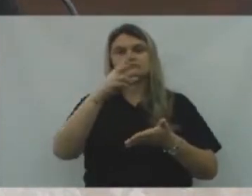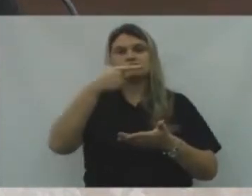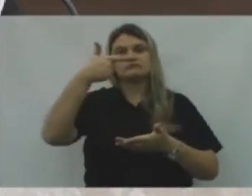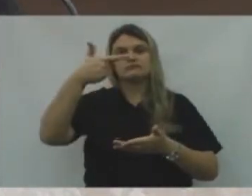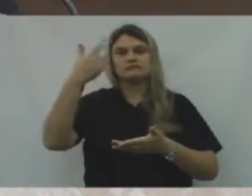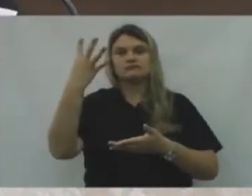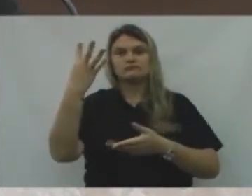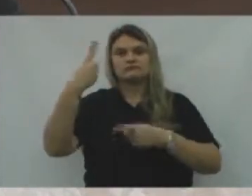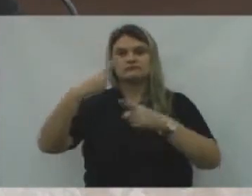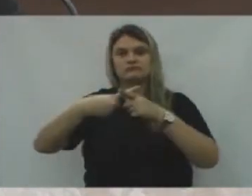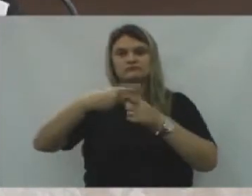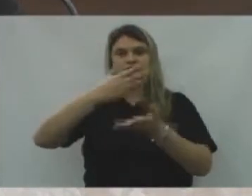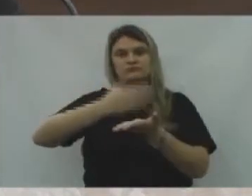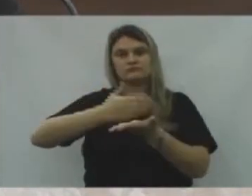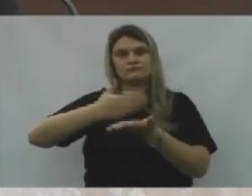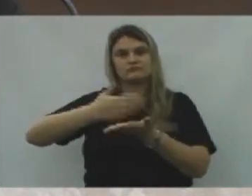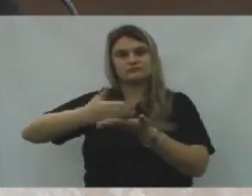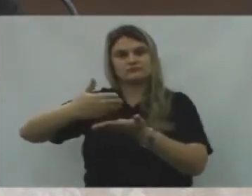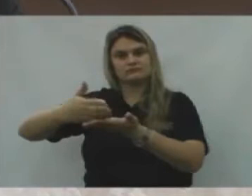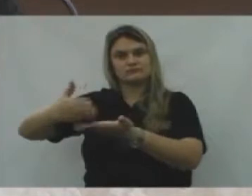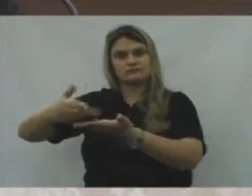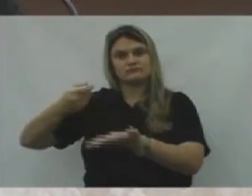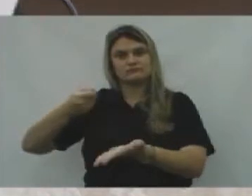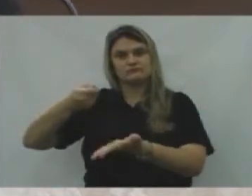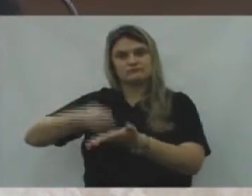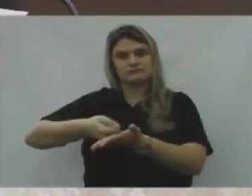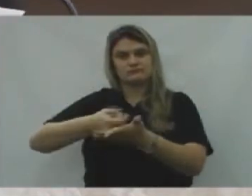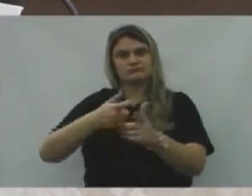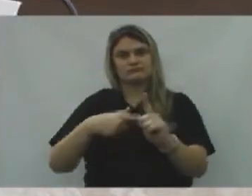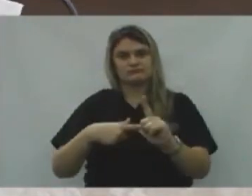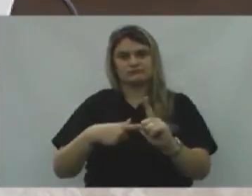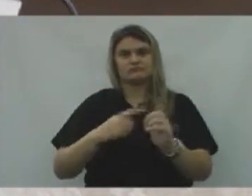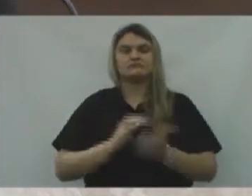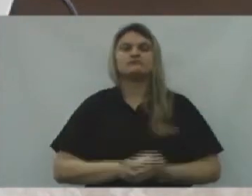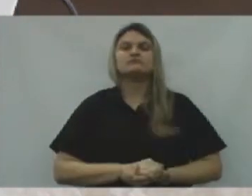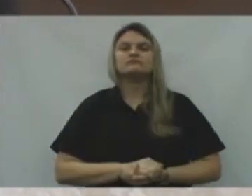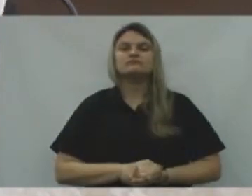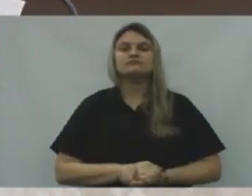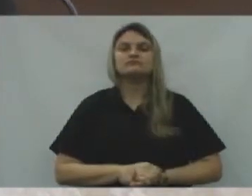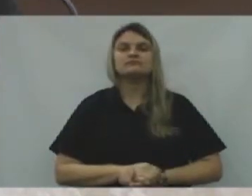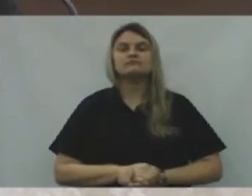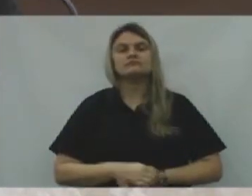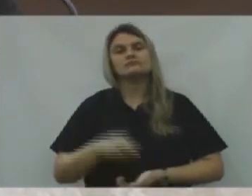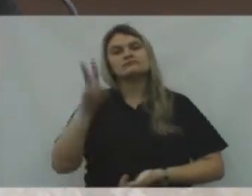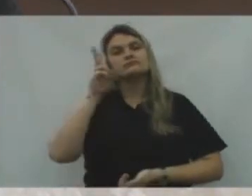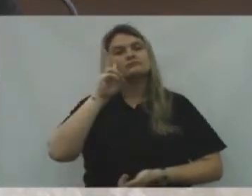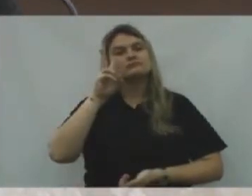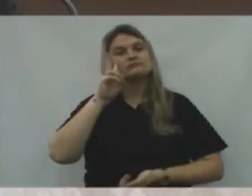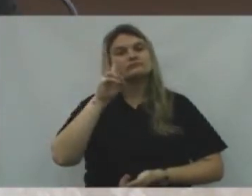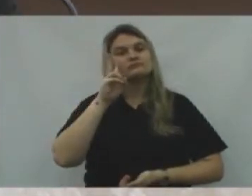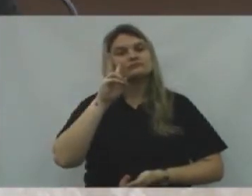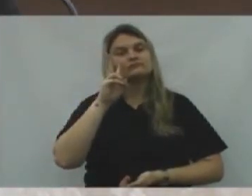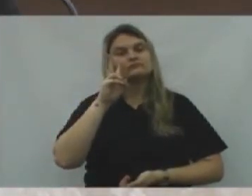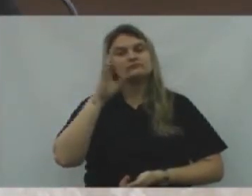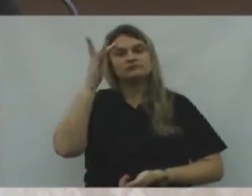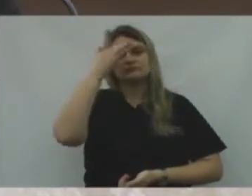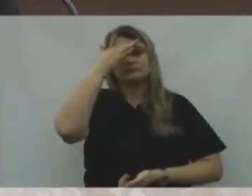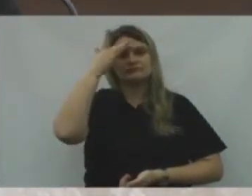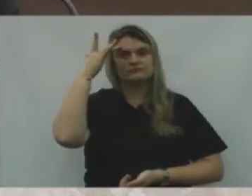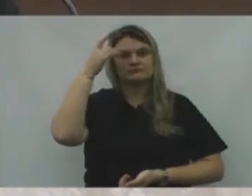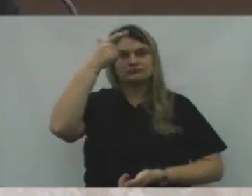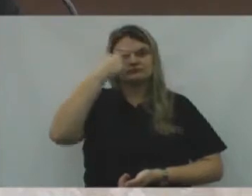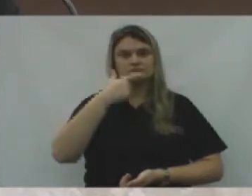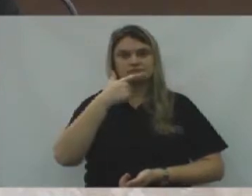Então, fazer o parcelamento de dívidas junto ao município. Lembrando que a pessoa,